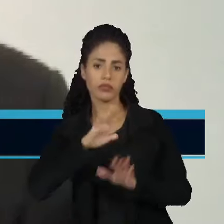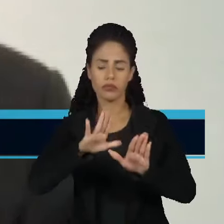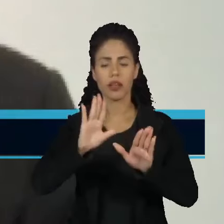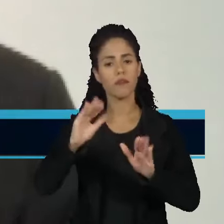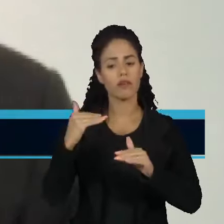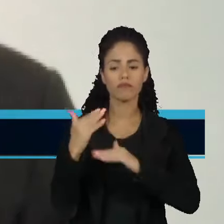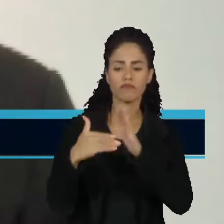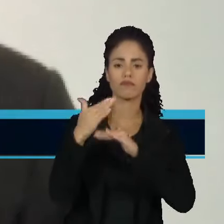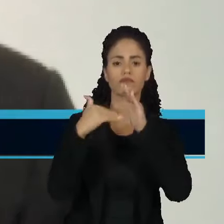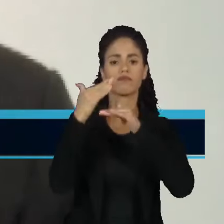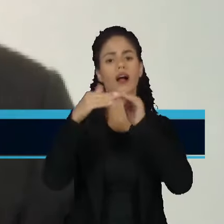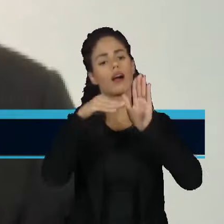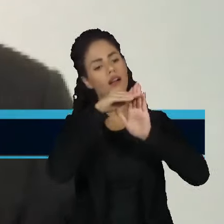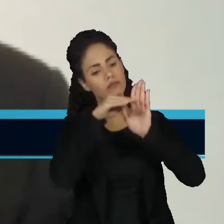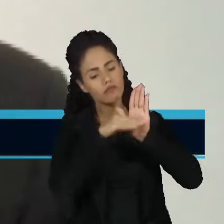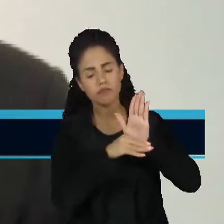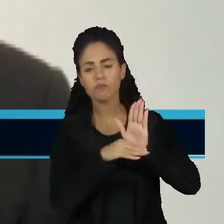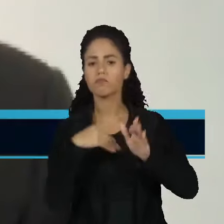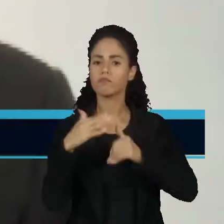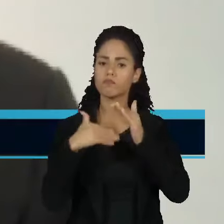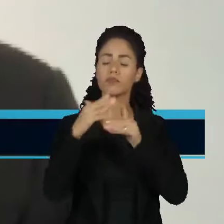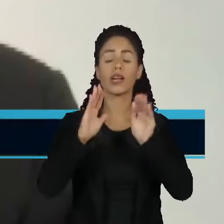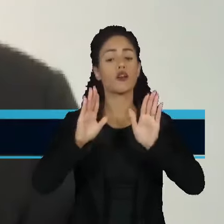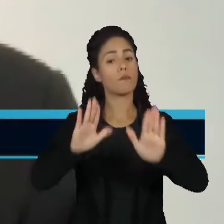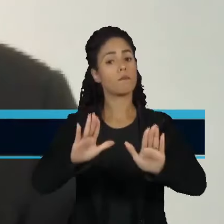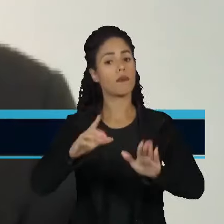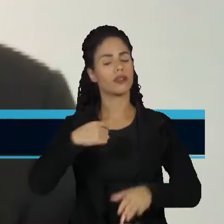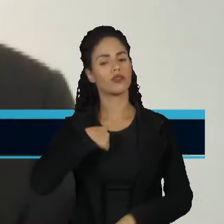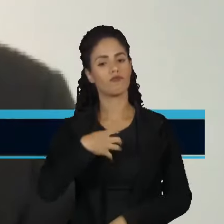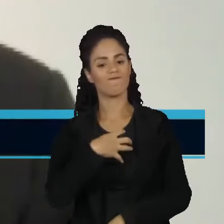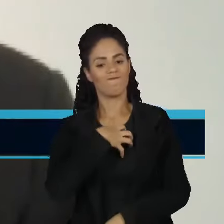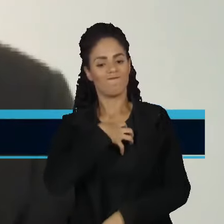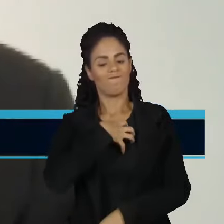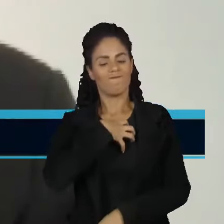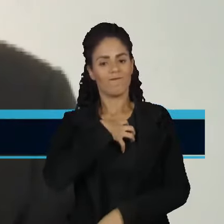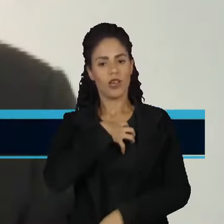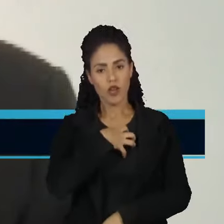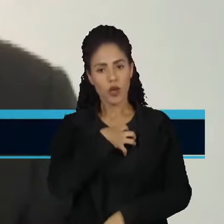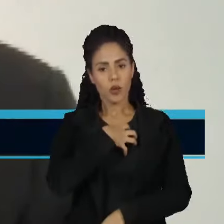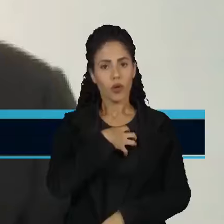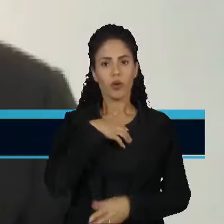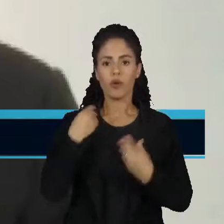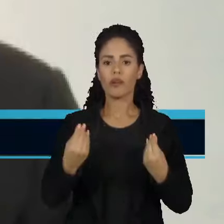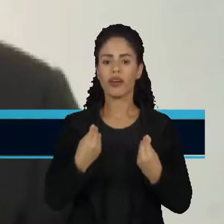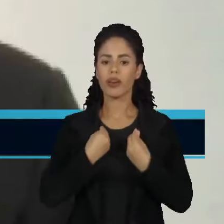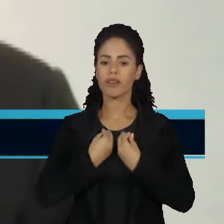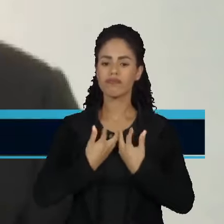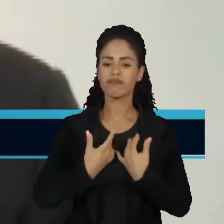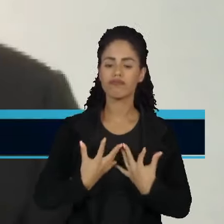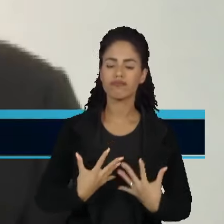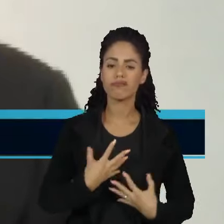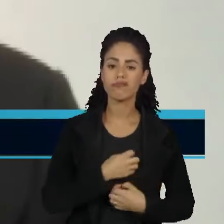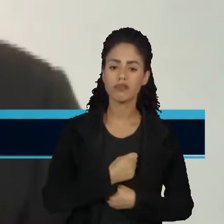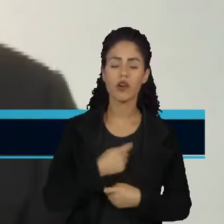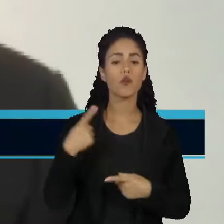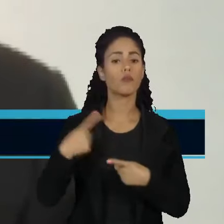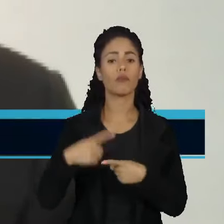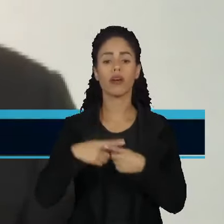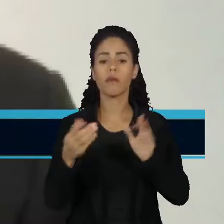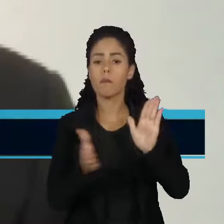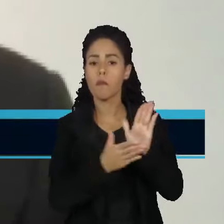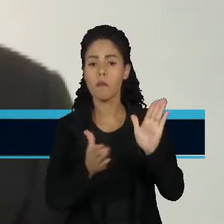avancem, essas pautas avançam. Mas eu me sinto um pouco decepcionado na medida em que não há propostas sendo